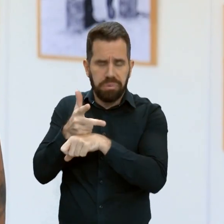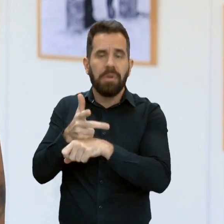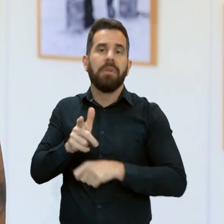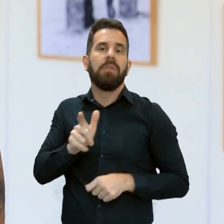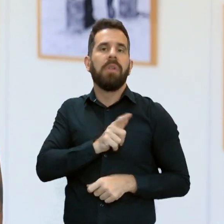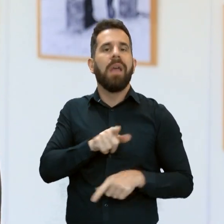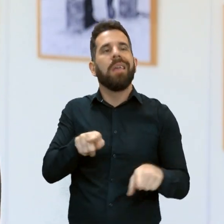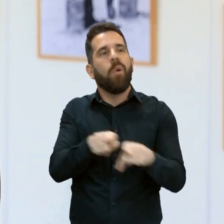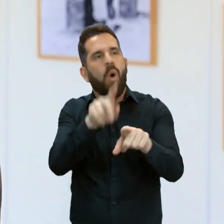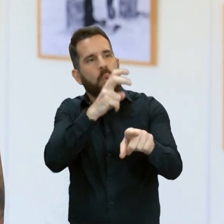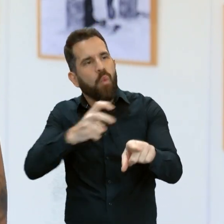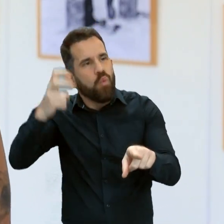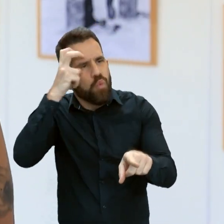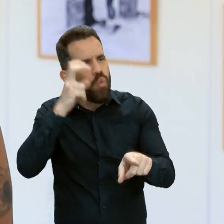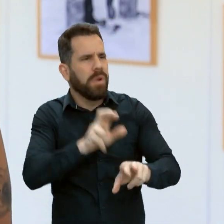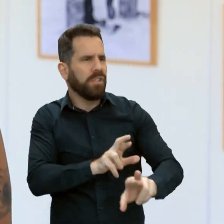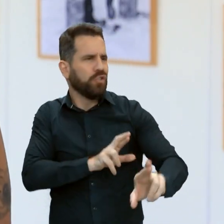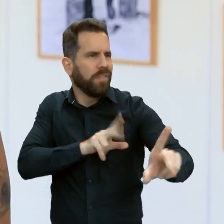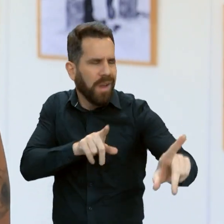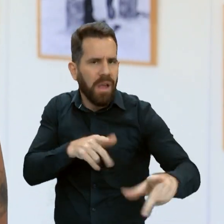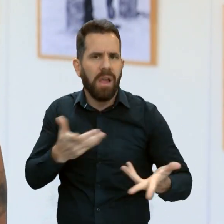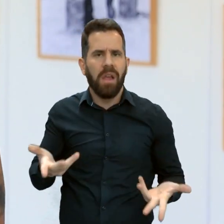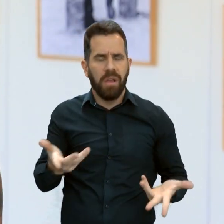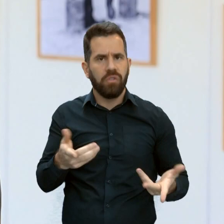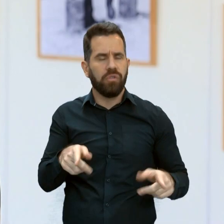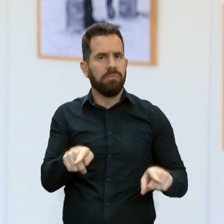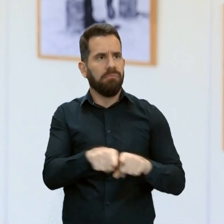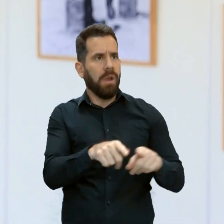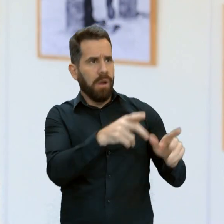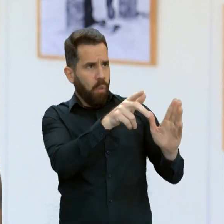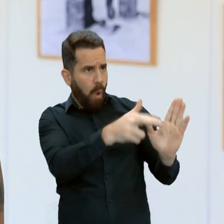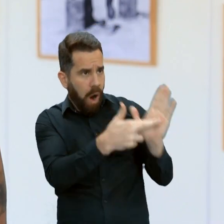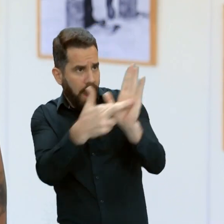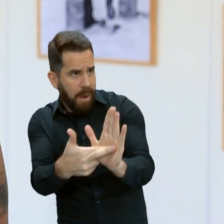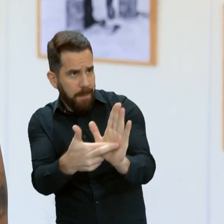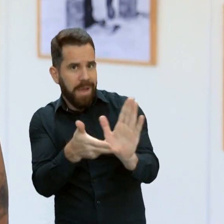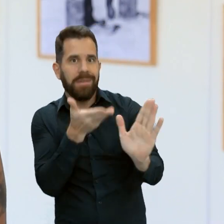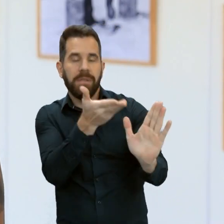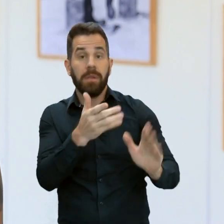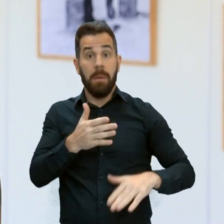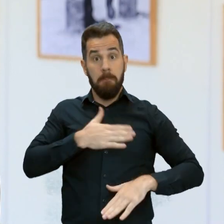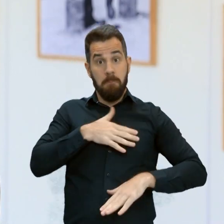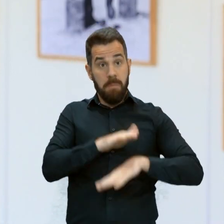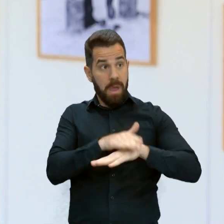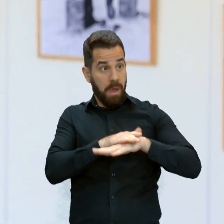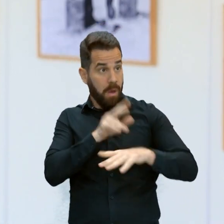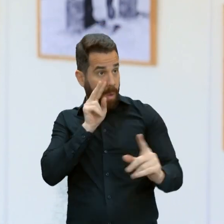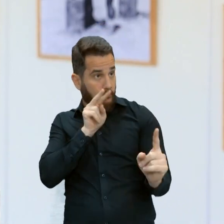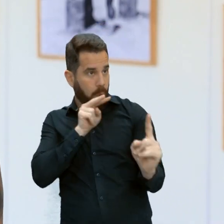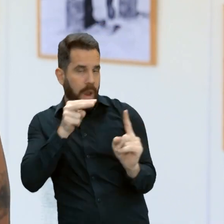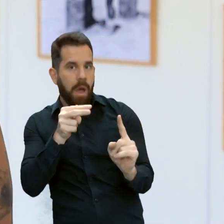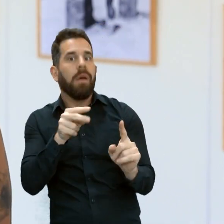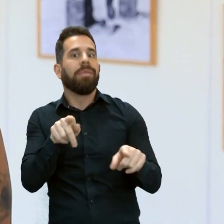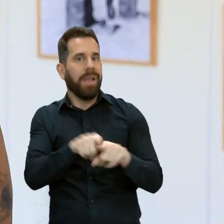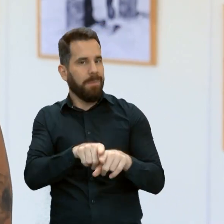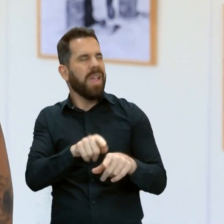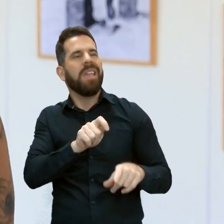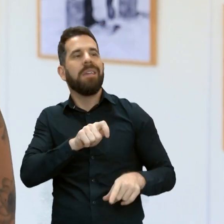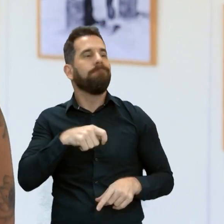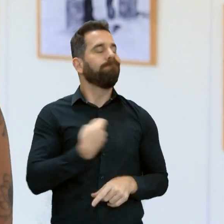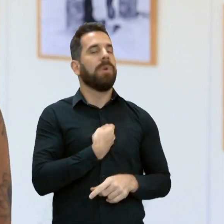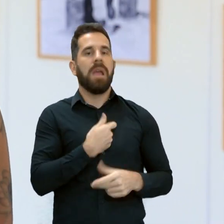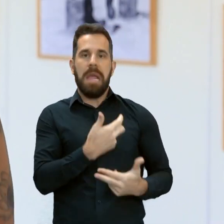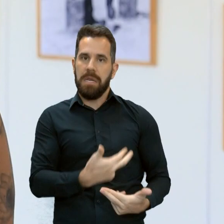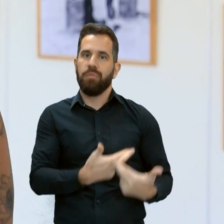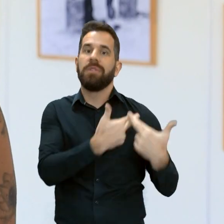sobre o outro ou uma outra pessoa, nós estamos representando essa pessoa. Então o nosso olhar tem muita responsabilidade. Nós temos,